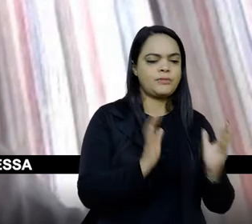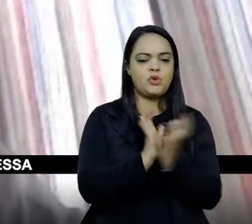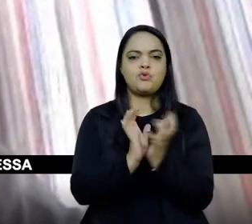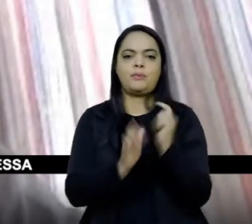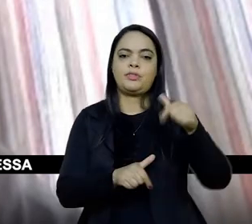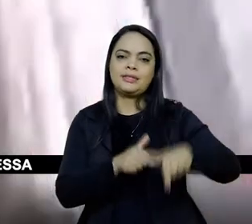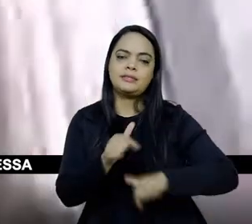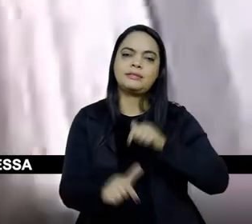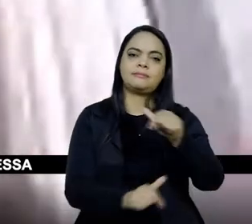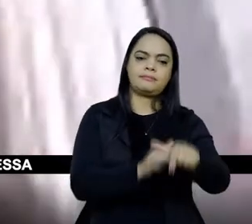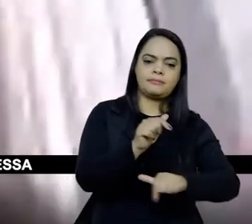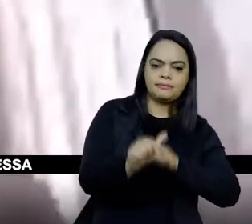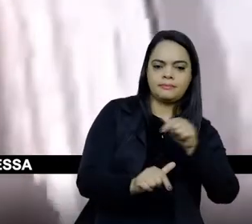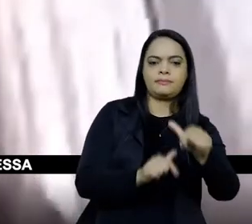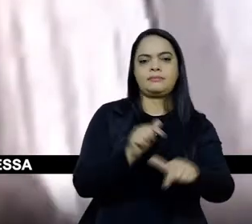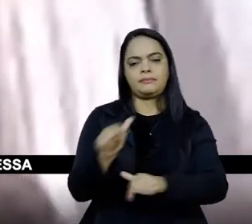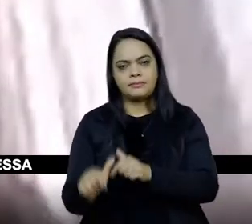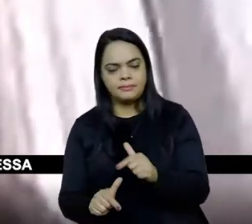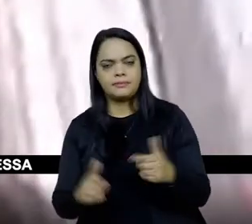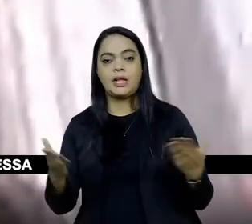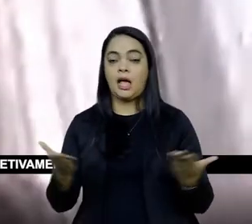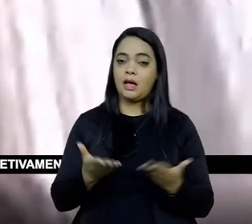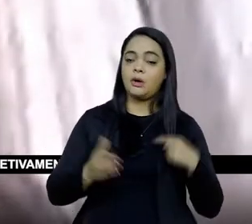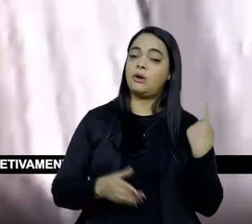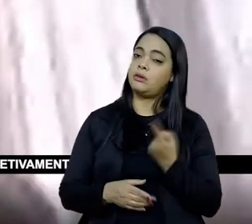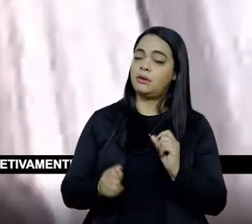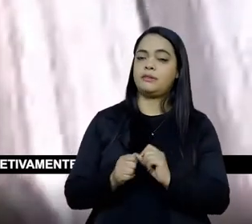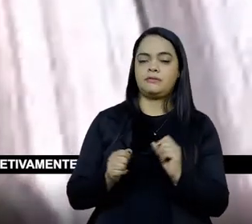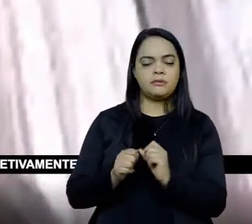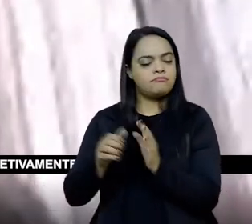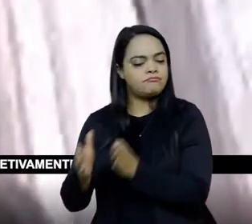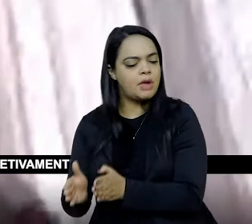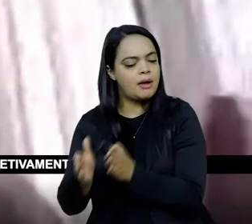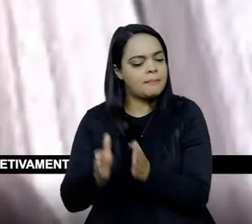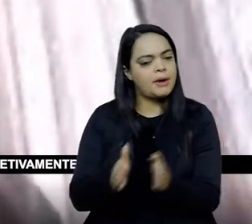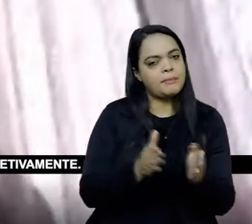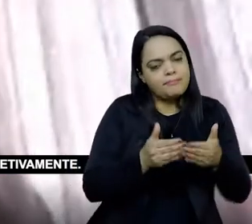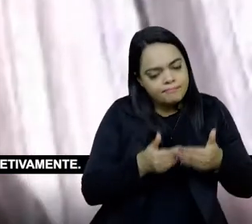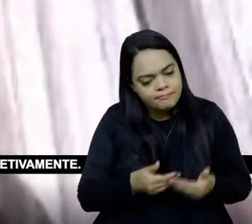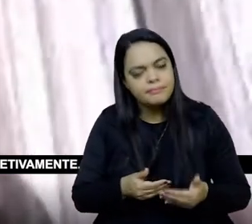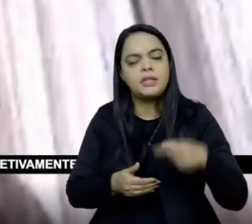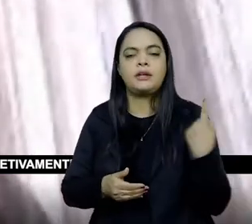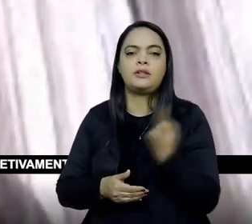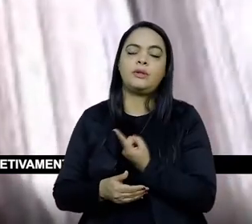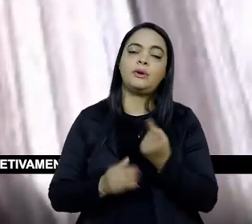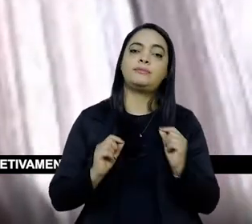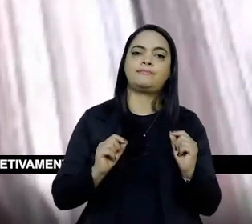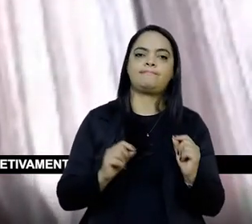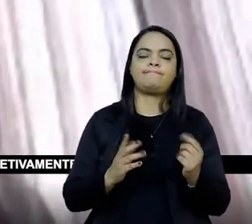trabalho a posteriores que nós estamos fazendo a essa organização, daqui para frente nós vamos